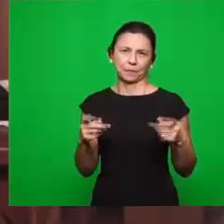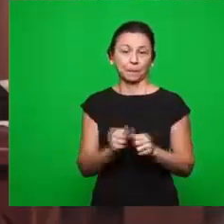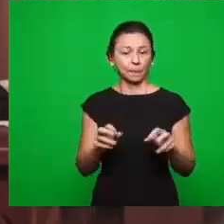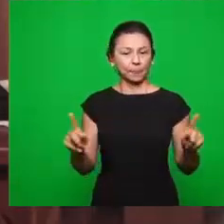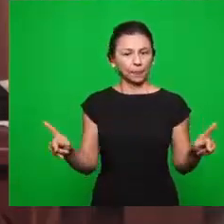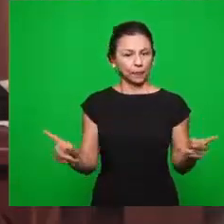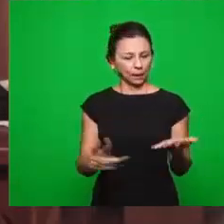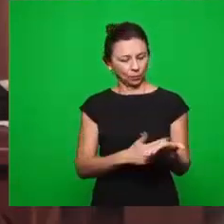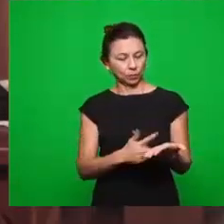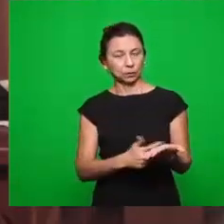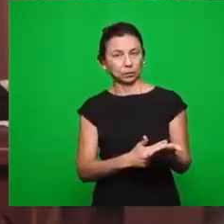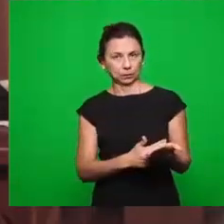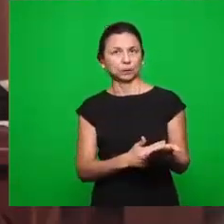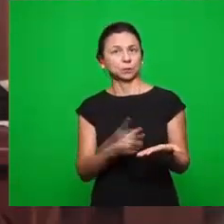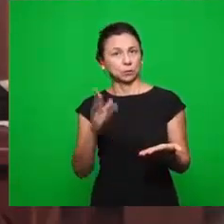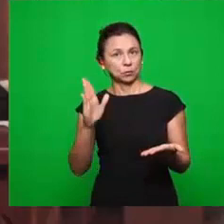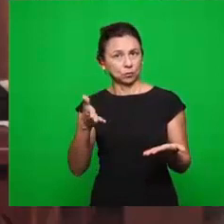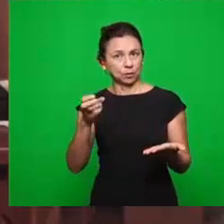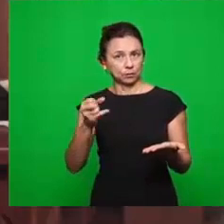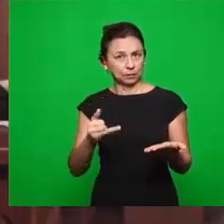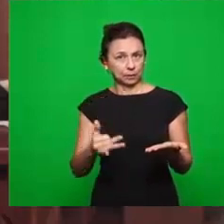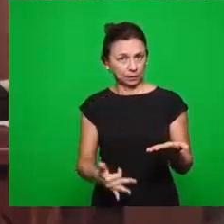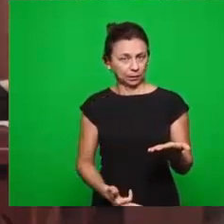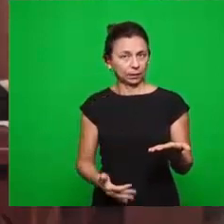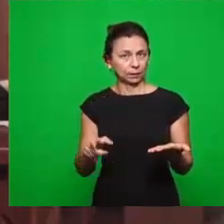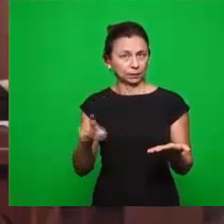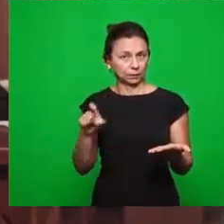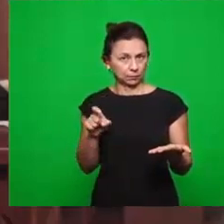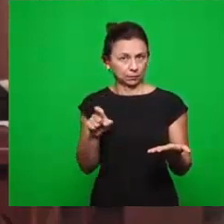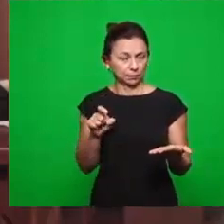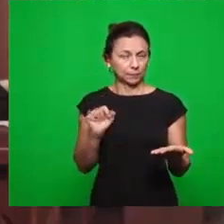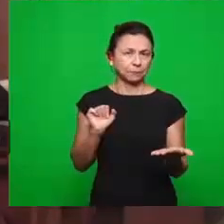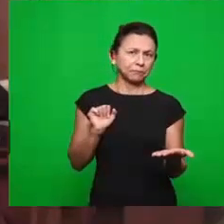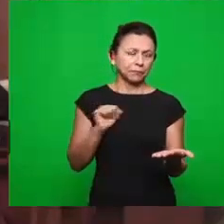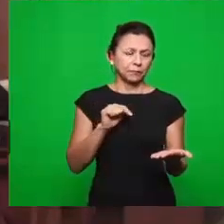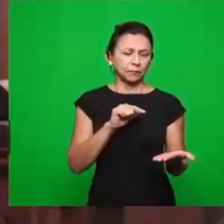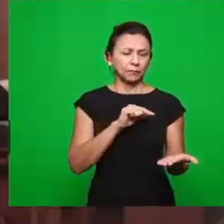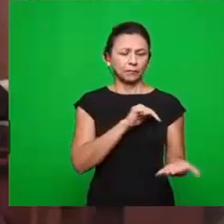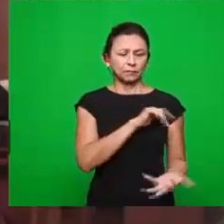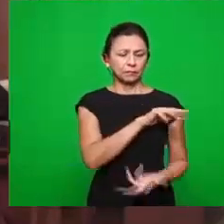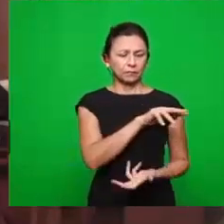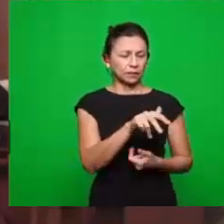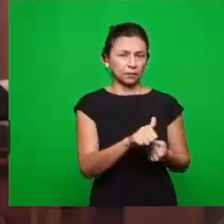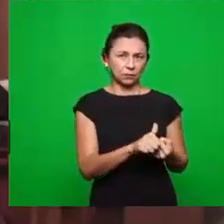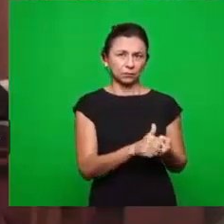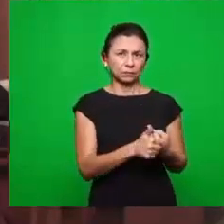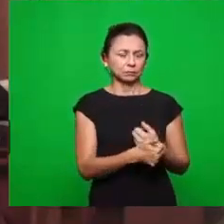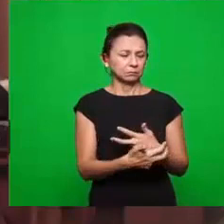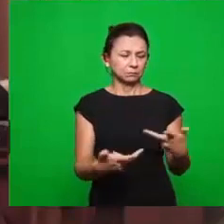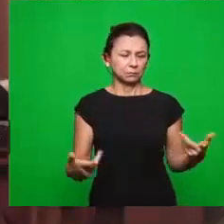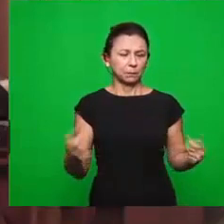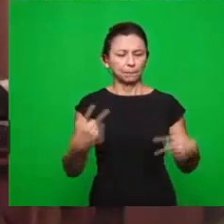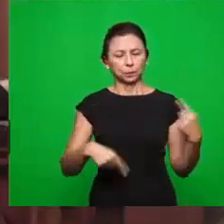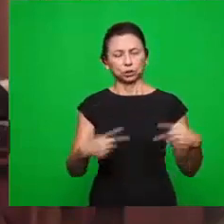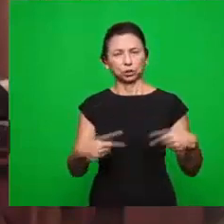livro de Apocalipse, conforme eu falei na última vez, o mundo está explorando. Explora